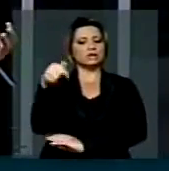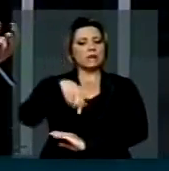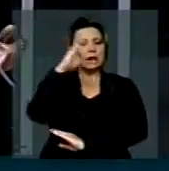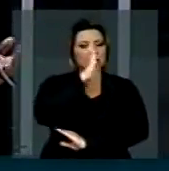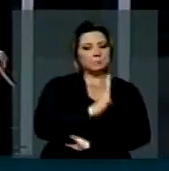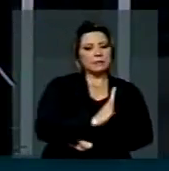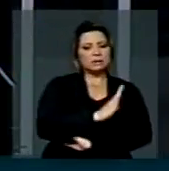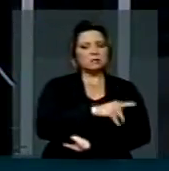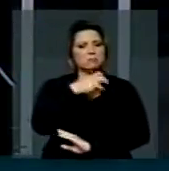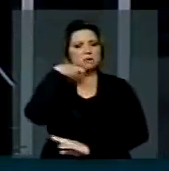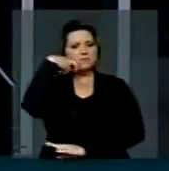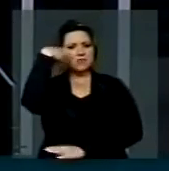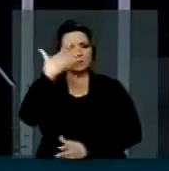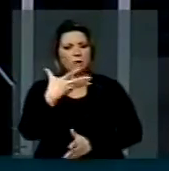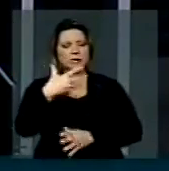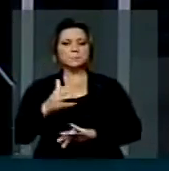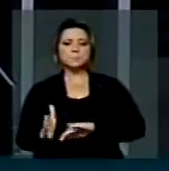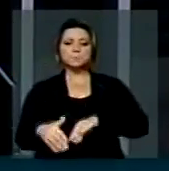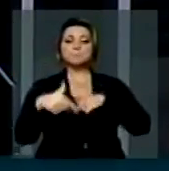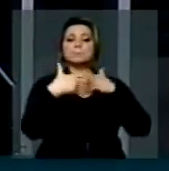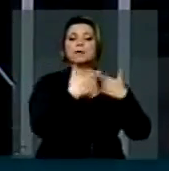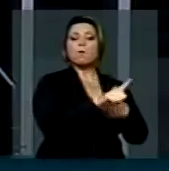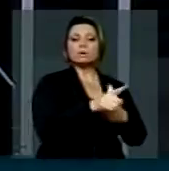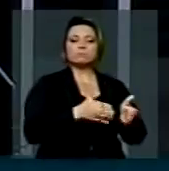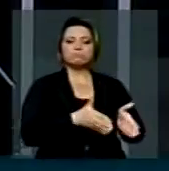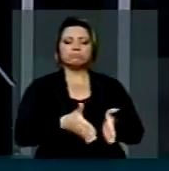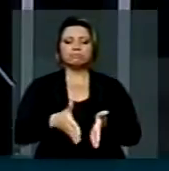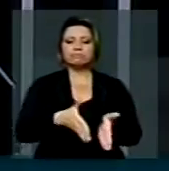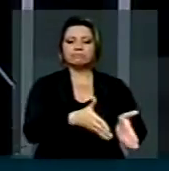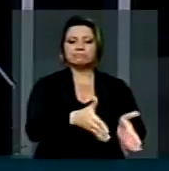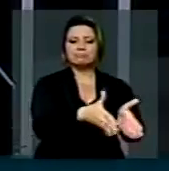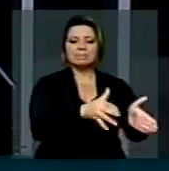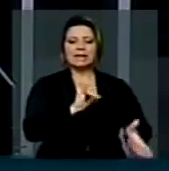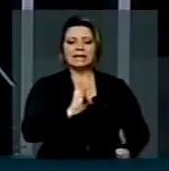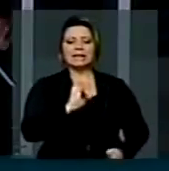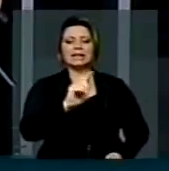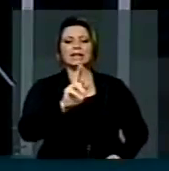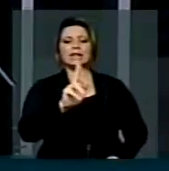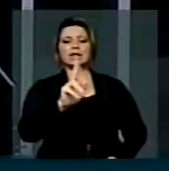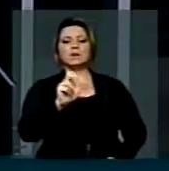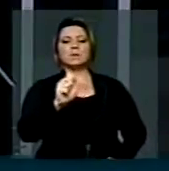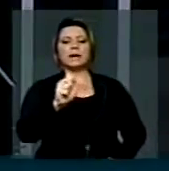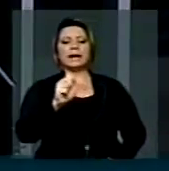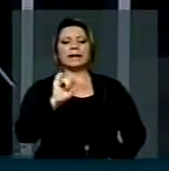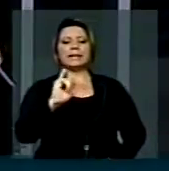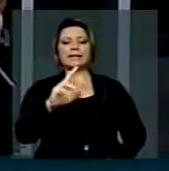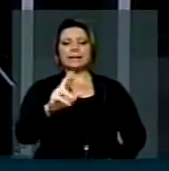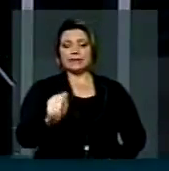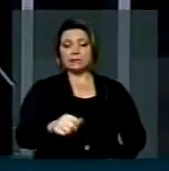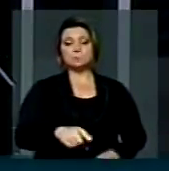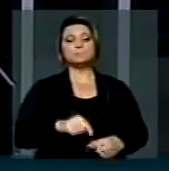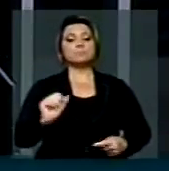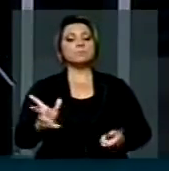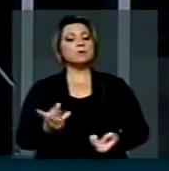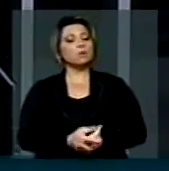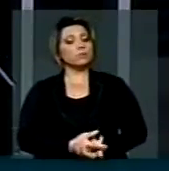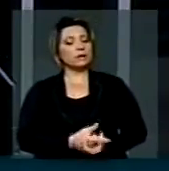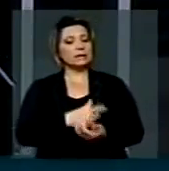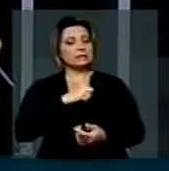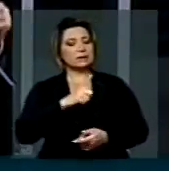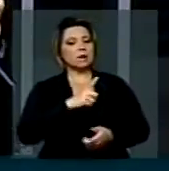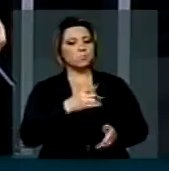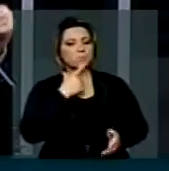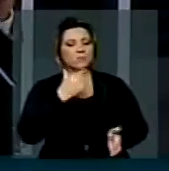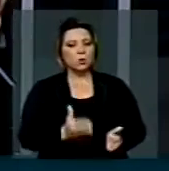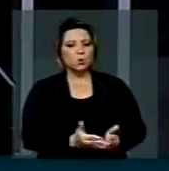Vamos então para Guaíra, seguindo o Rio Paraná, Rio acima, nós vamos chegar a Guaíra. E em Guaíra, nós temos uma